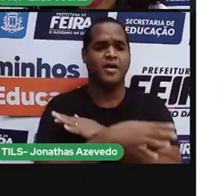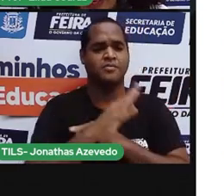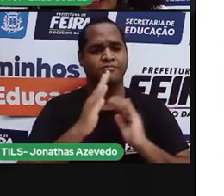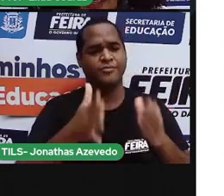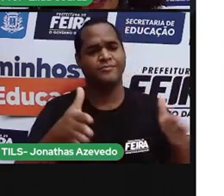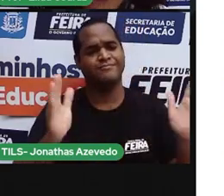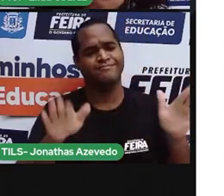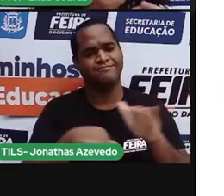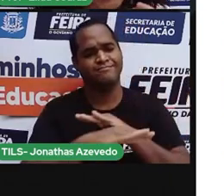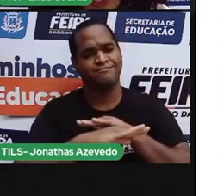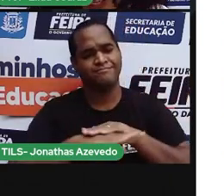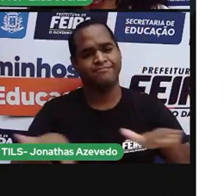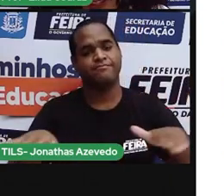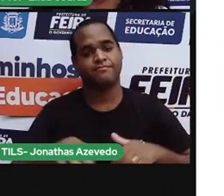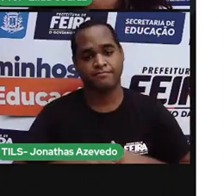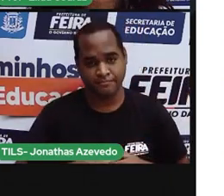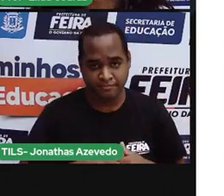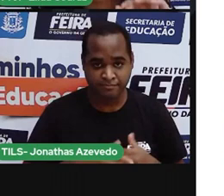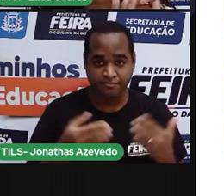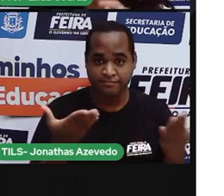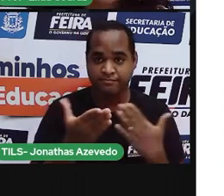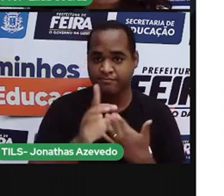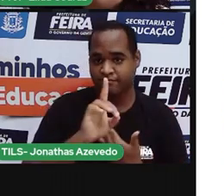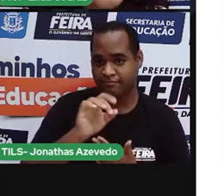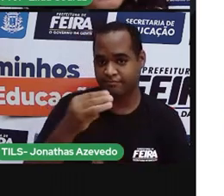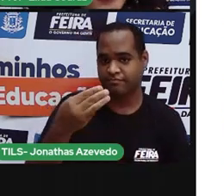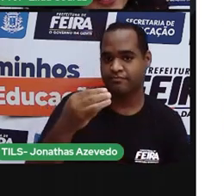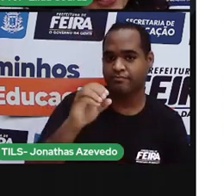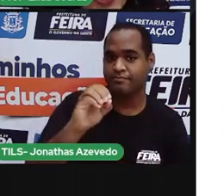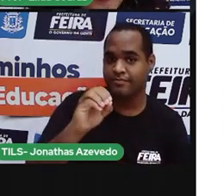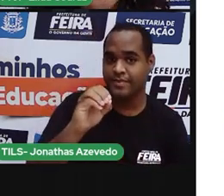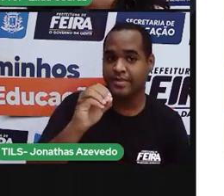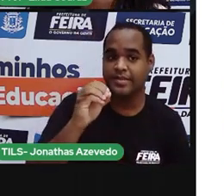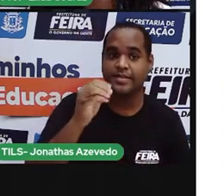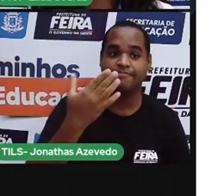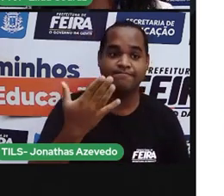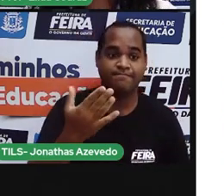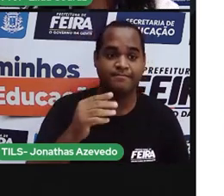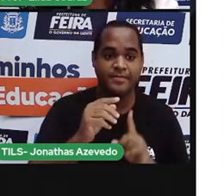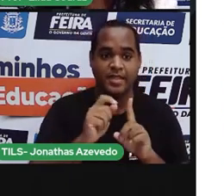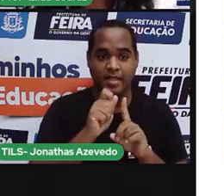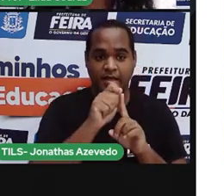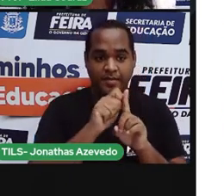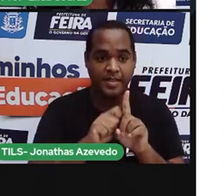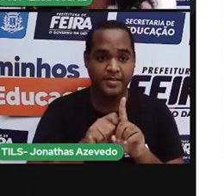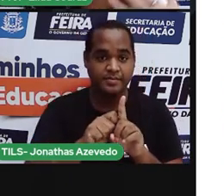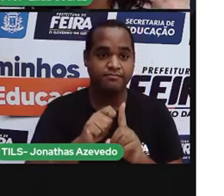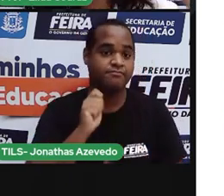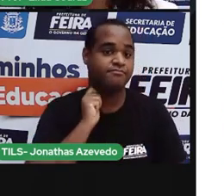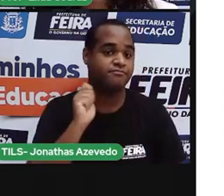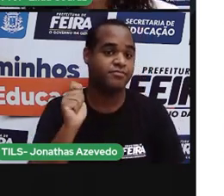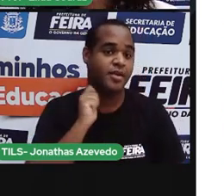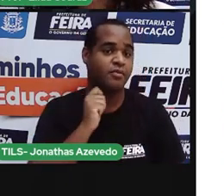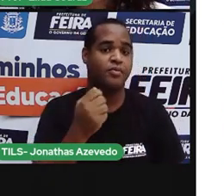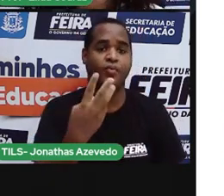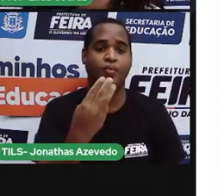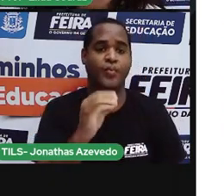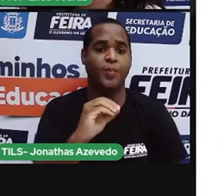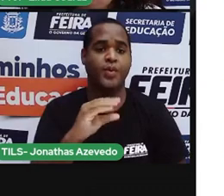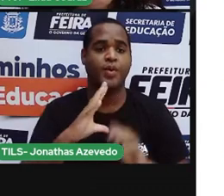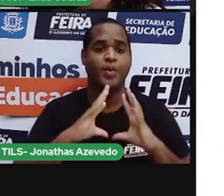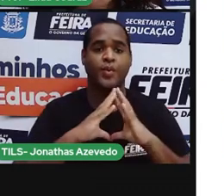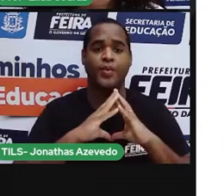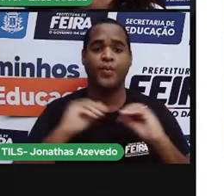E aí, hoje é dia 30, uma sexta. Os 30 dias de abril, ó, foram